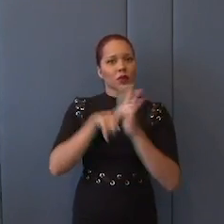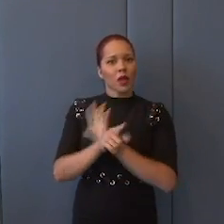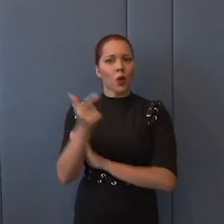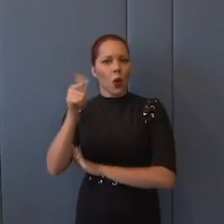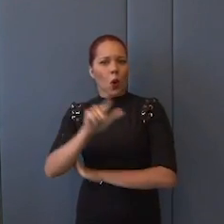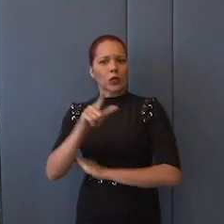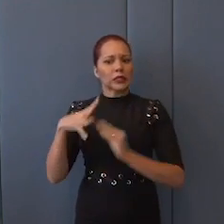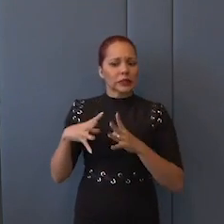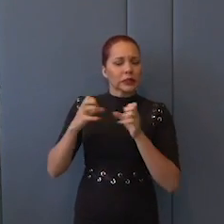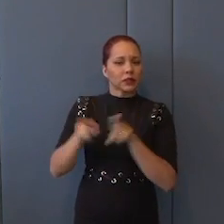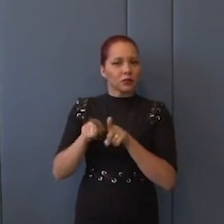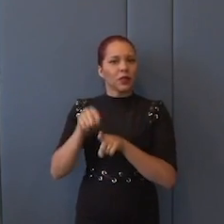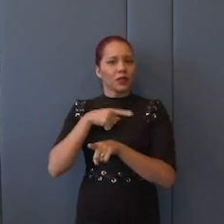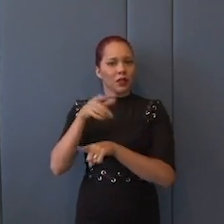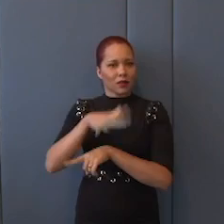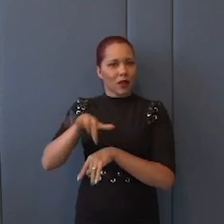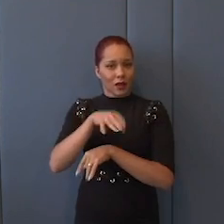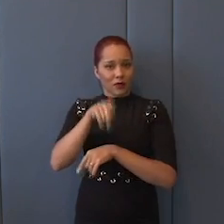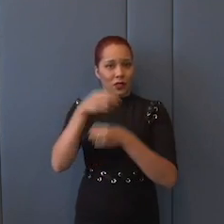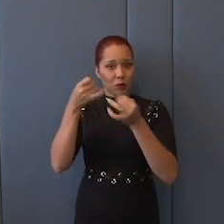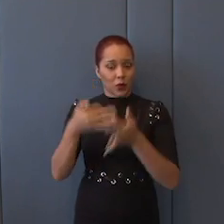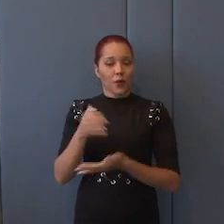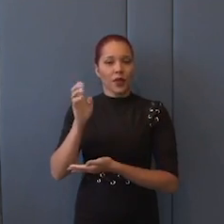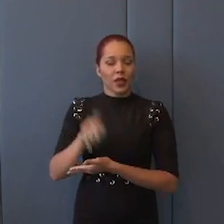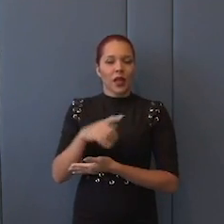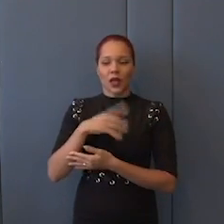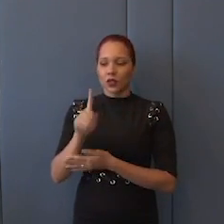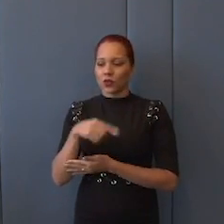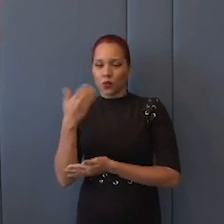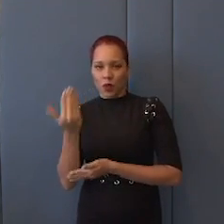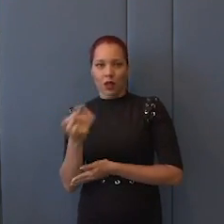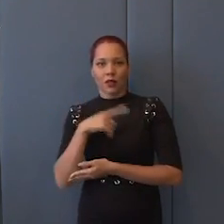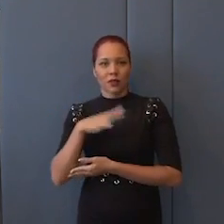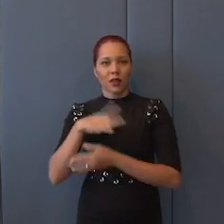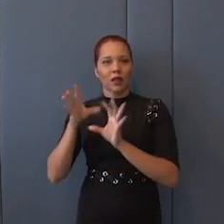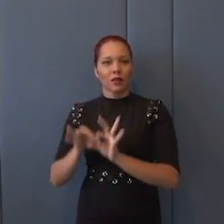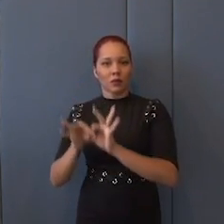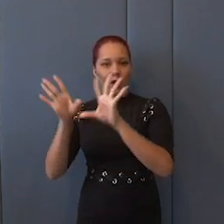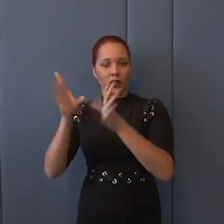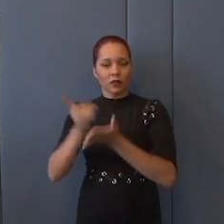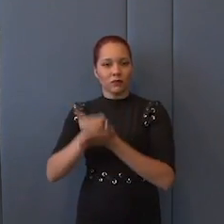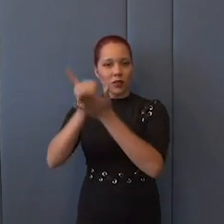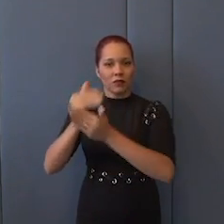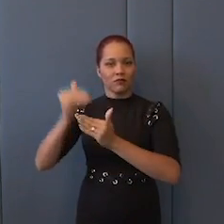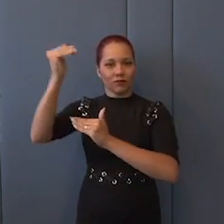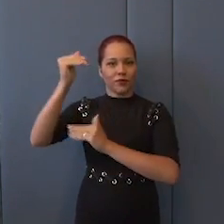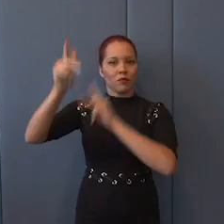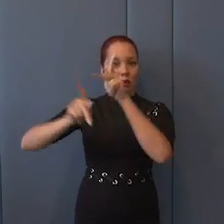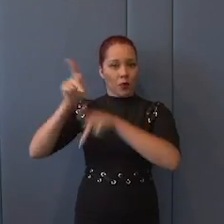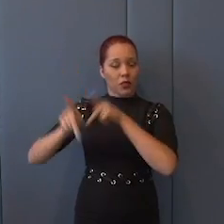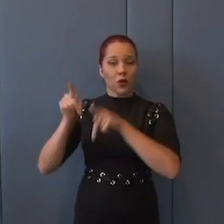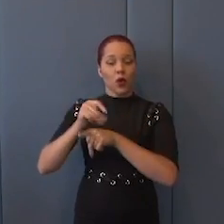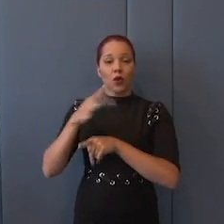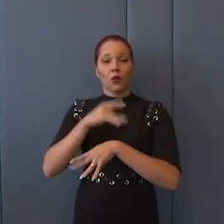outra tensão, que também surge no que o senhor falou, sobre, de um lado, a democracia, a soberania do povo, em que o poder